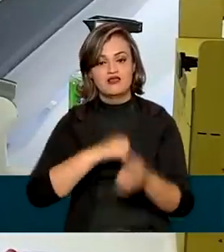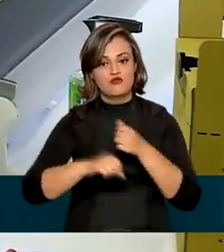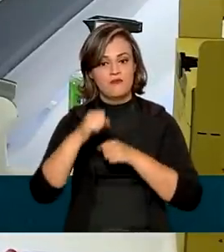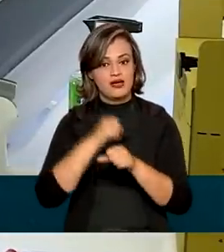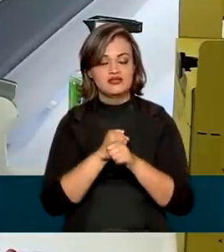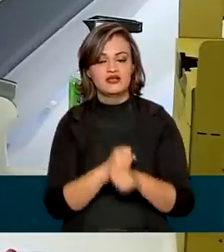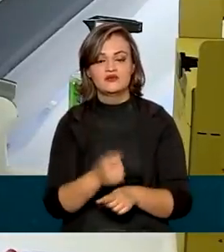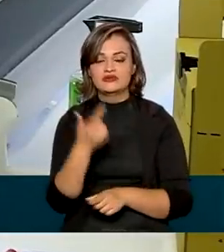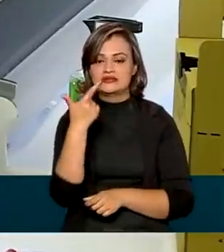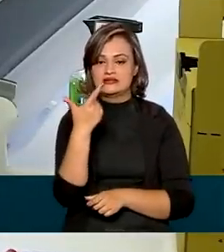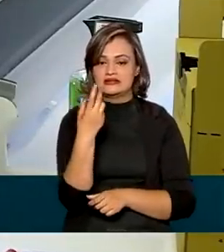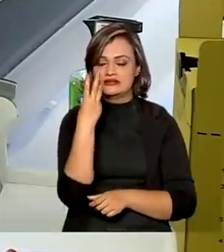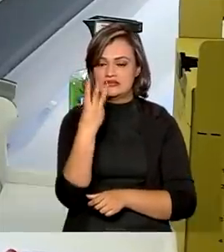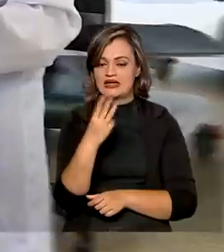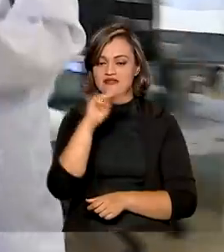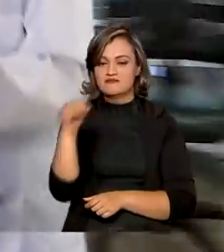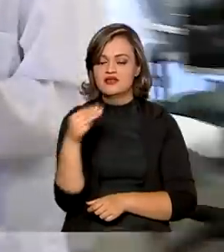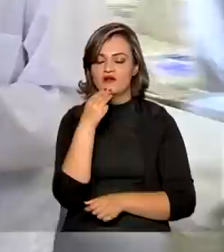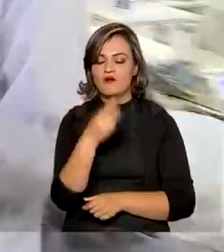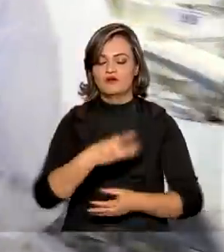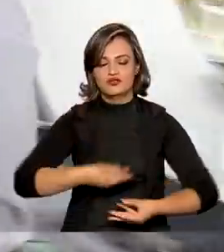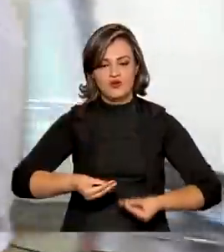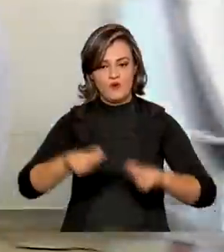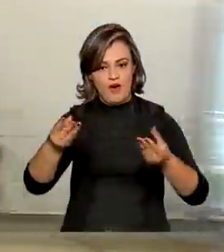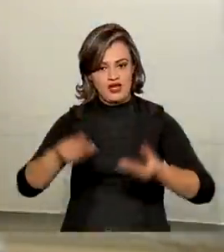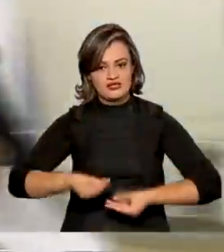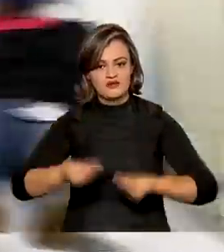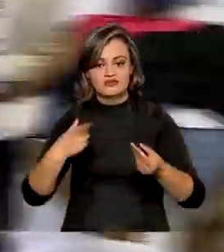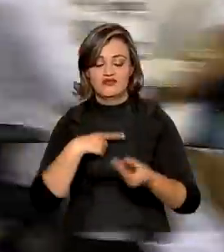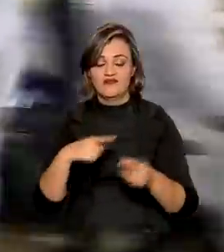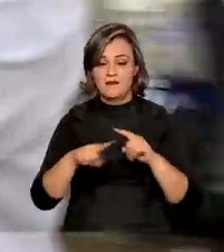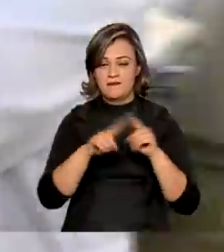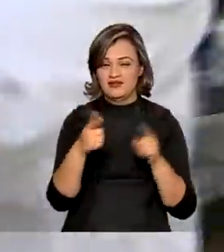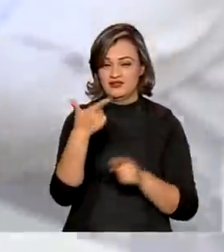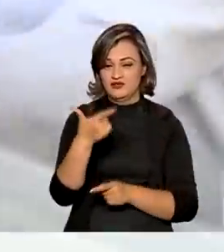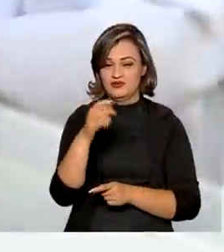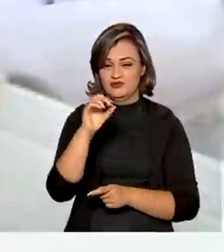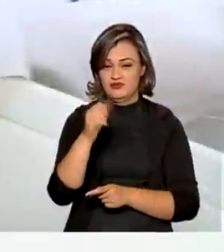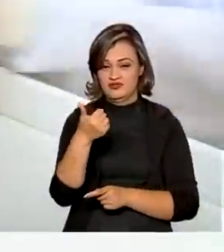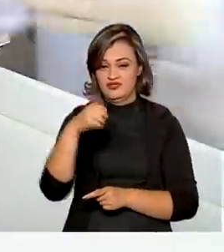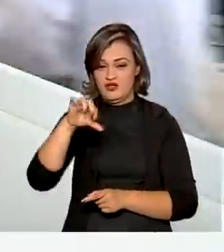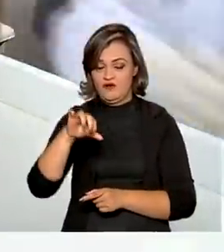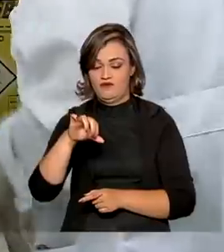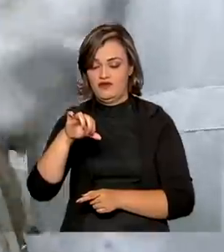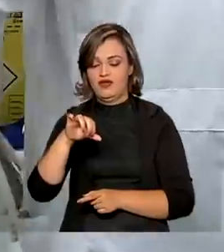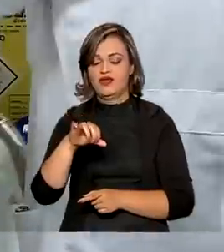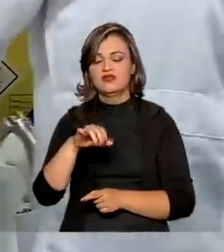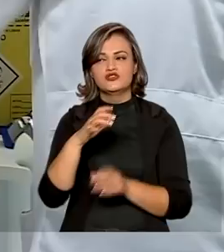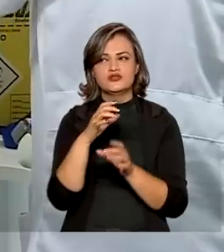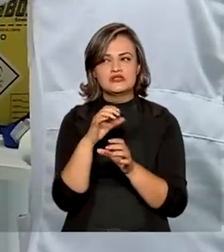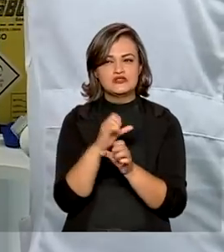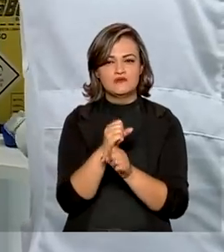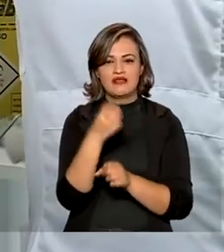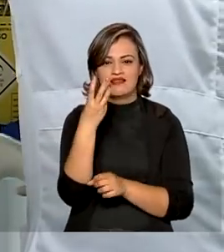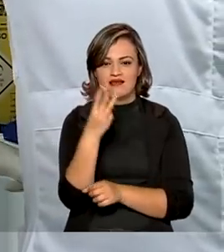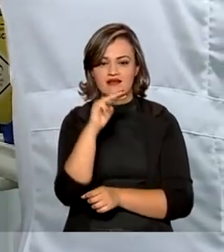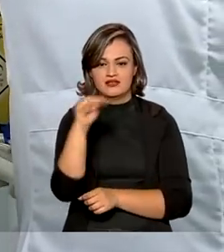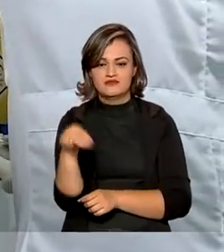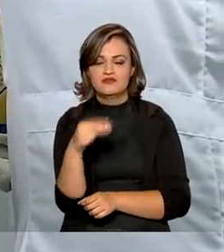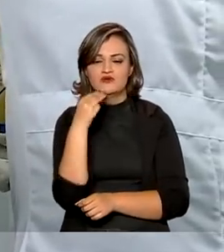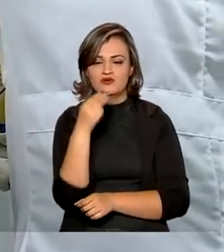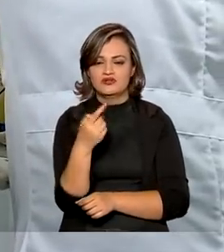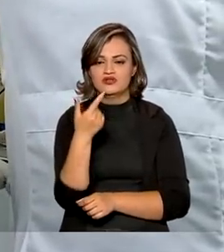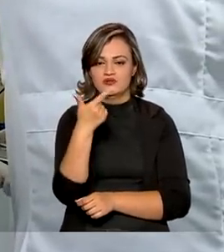foram quase 3 milhões de doações, enquanto em 2019, antes da pandemia, foram mais de 3 milhões